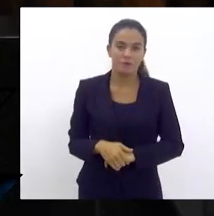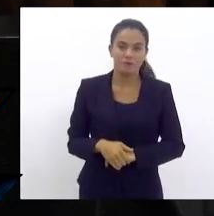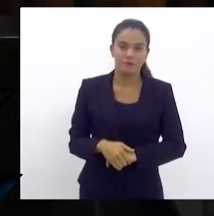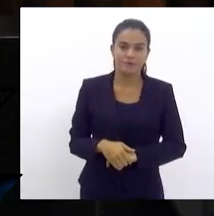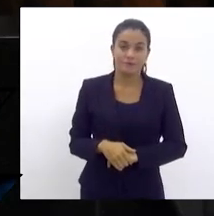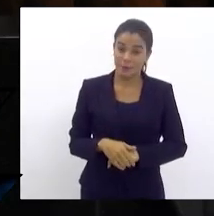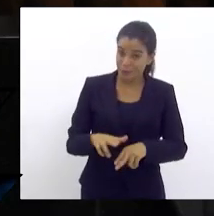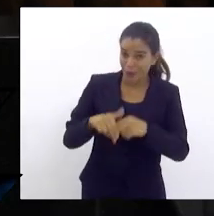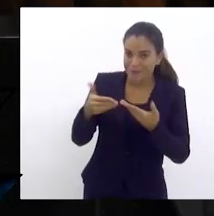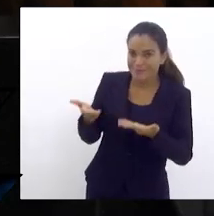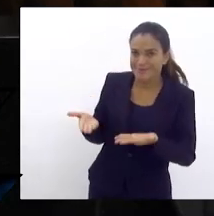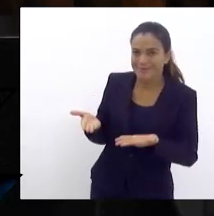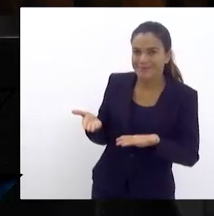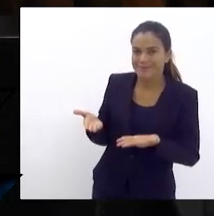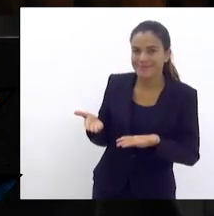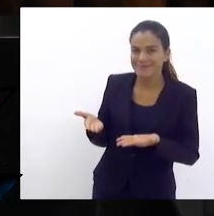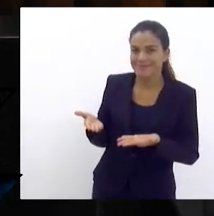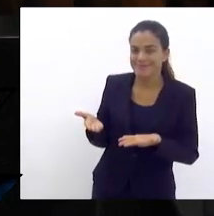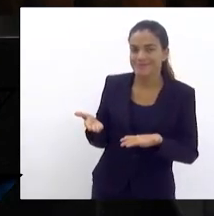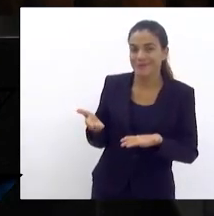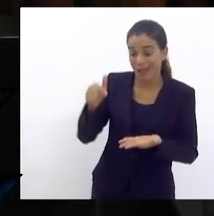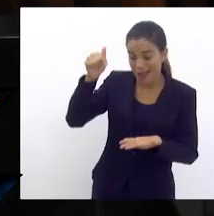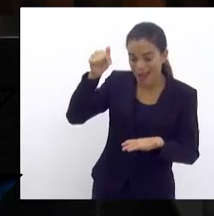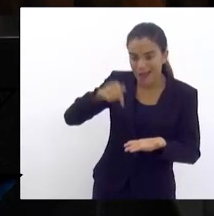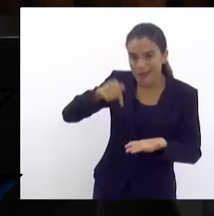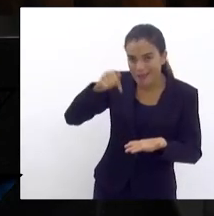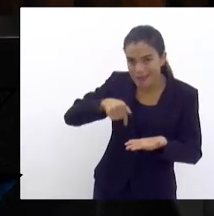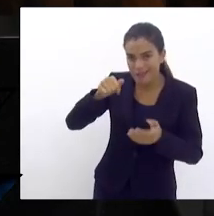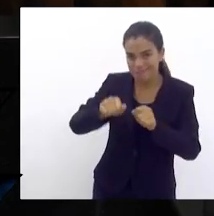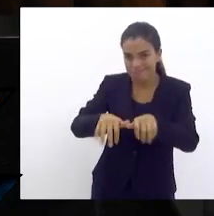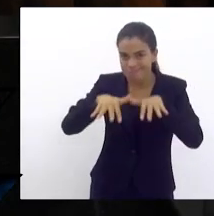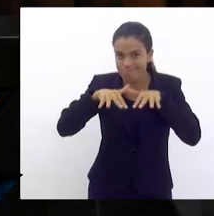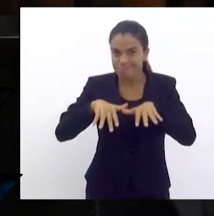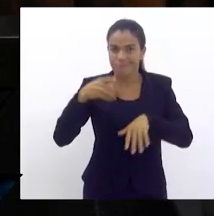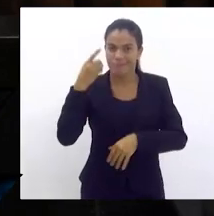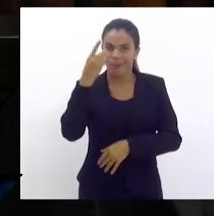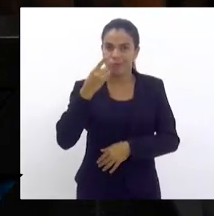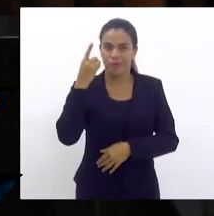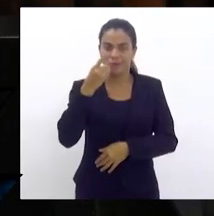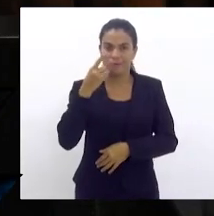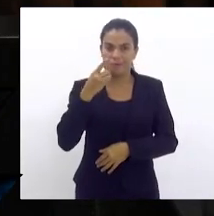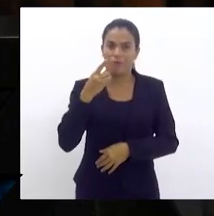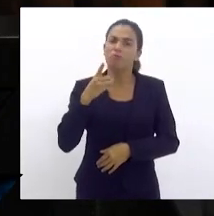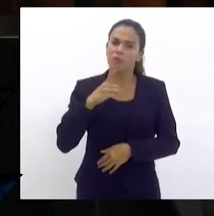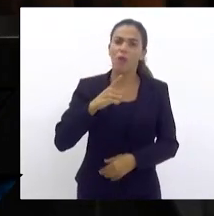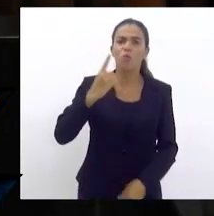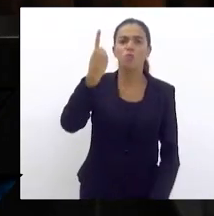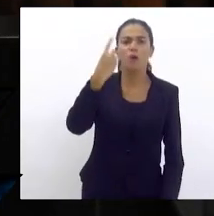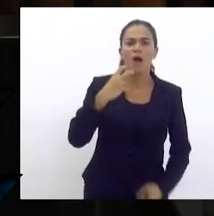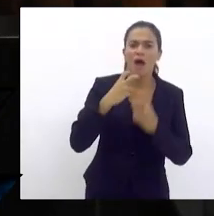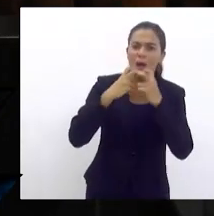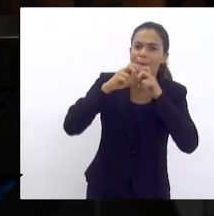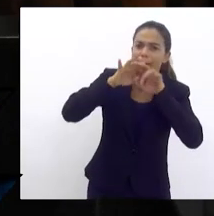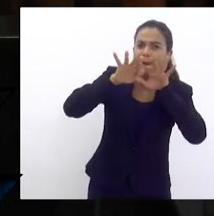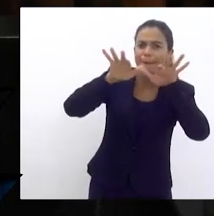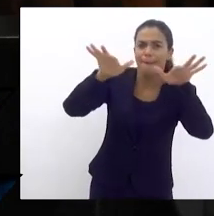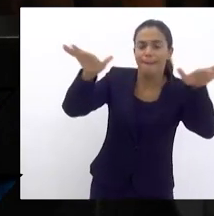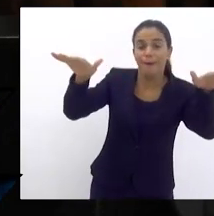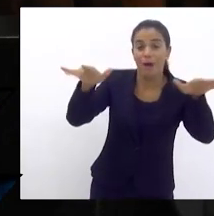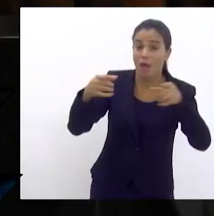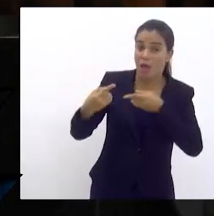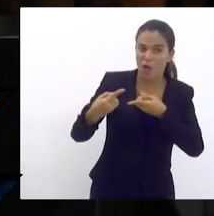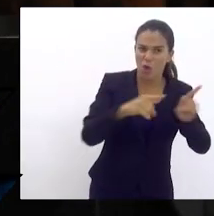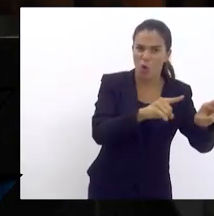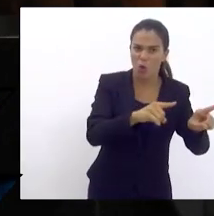por conta disso. Então, aqui, nesse parlamento, na Alerj, o senhor vai ter uma voz que é contra o governo